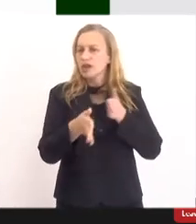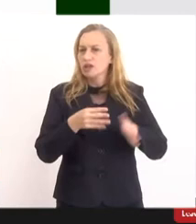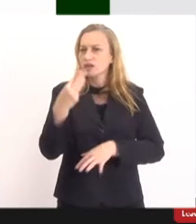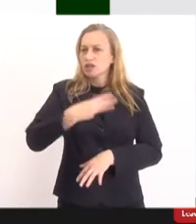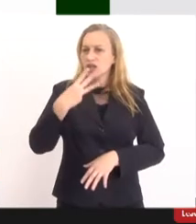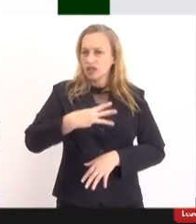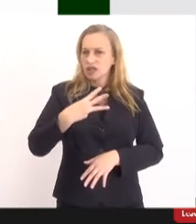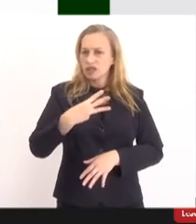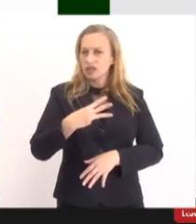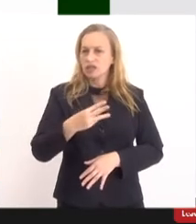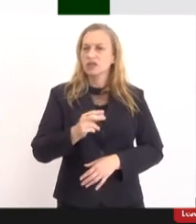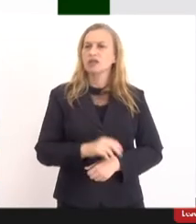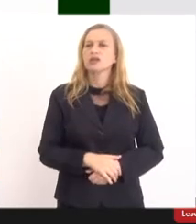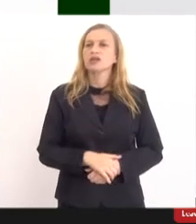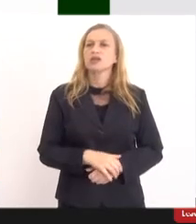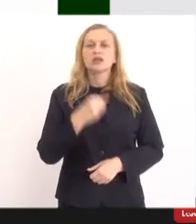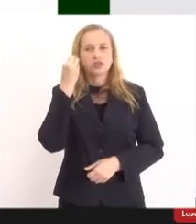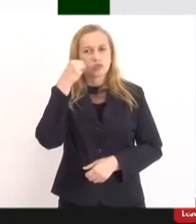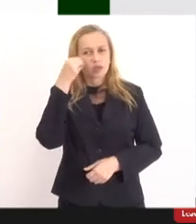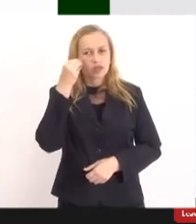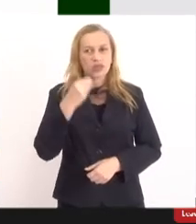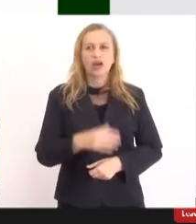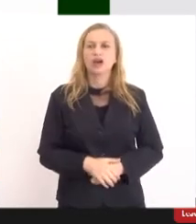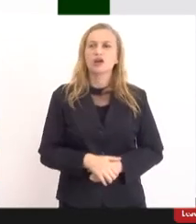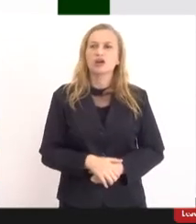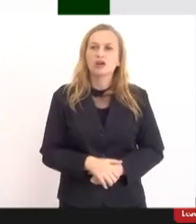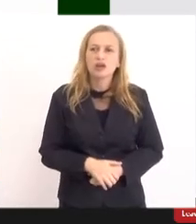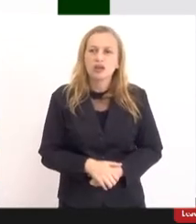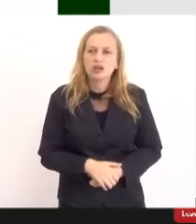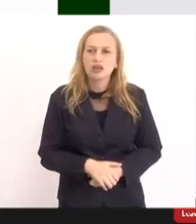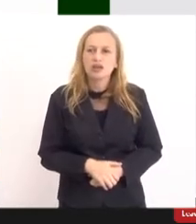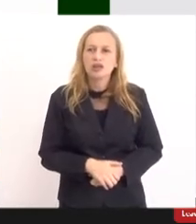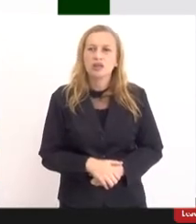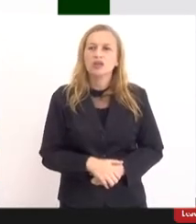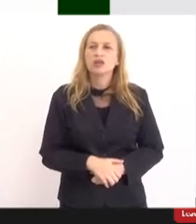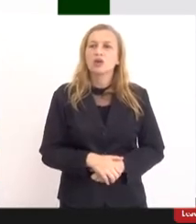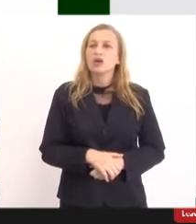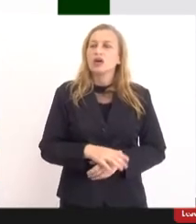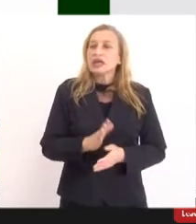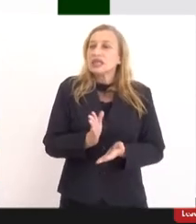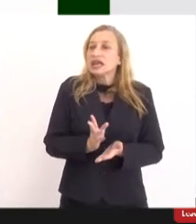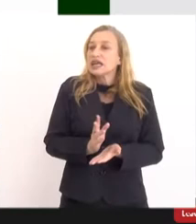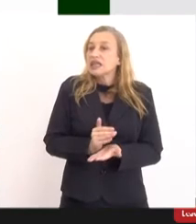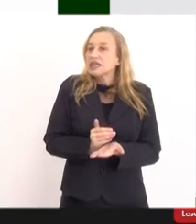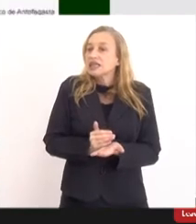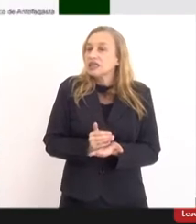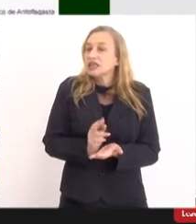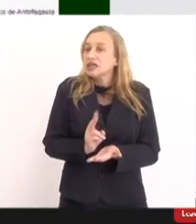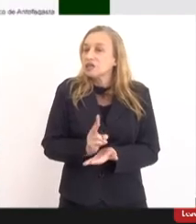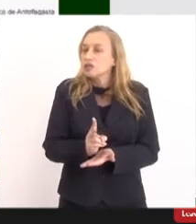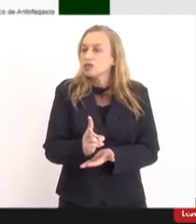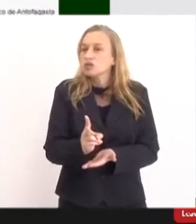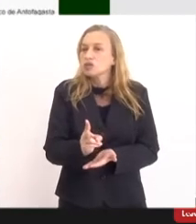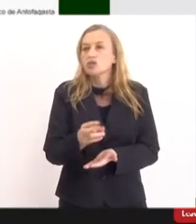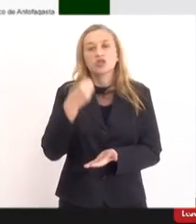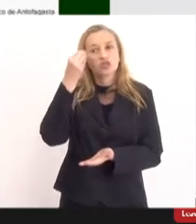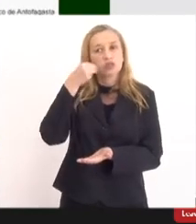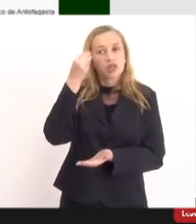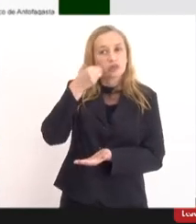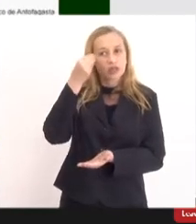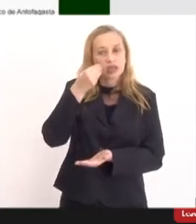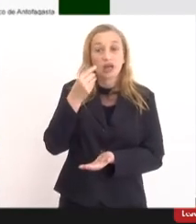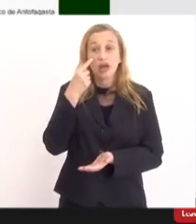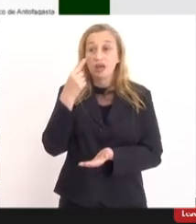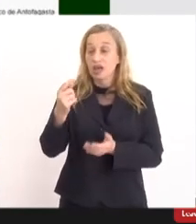experimental. Estudos de fase 3 imunobredding em andamento experimental. Aqui mesmo, no slide